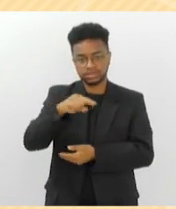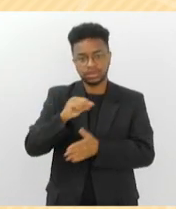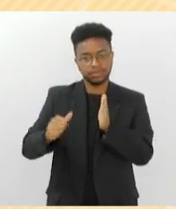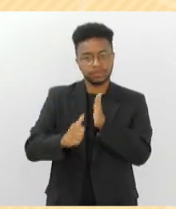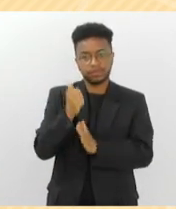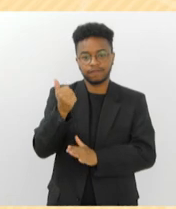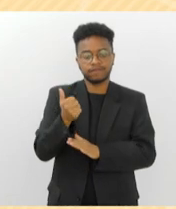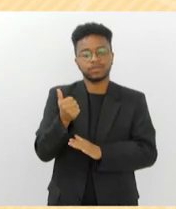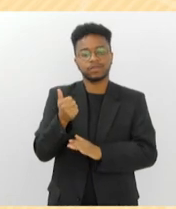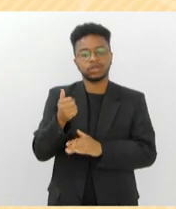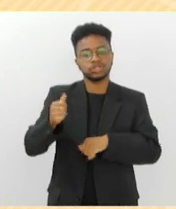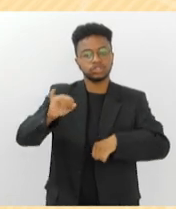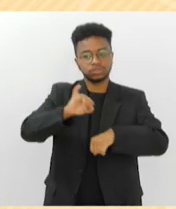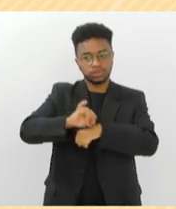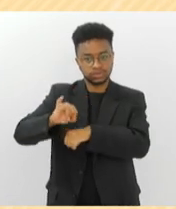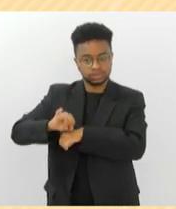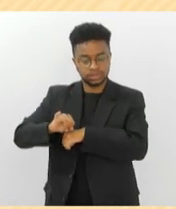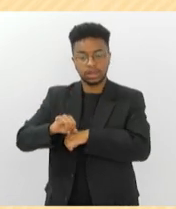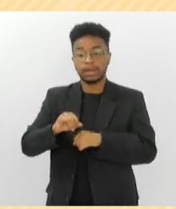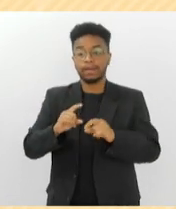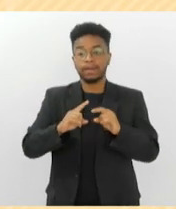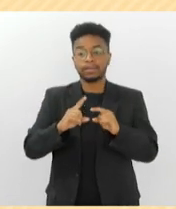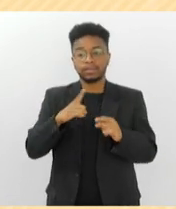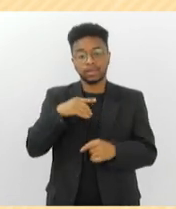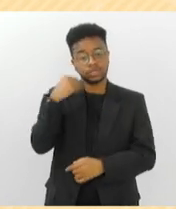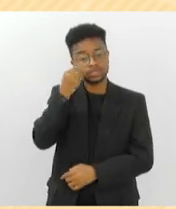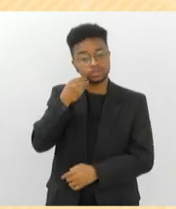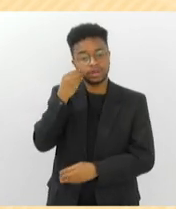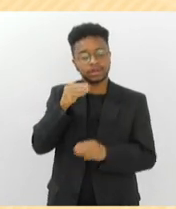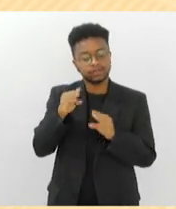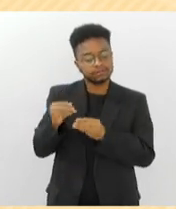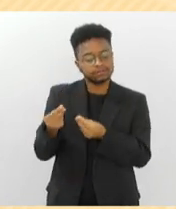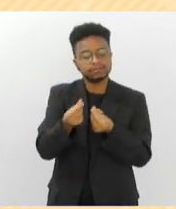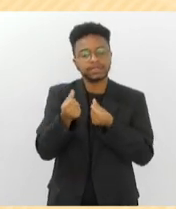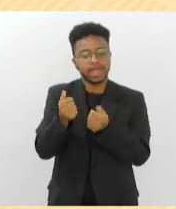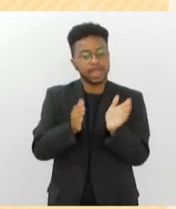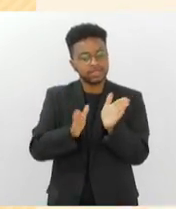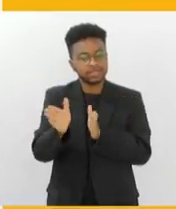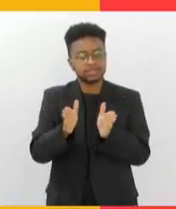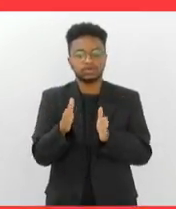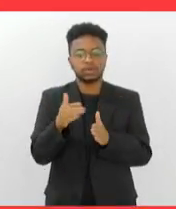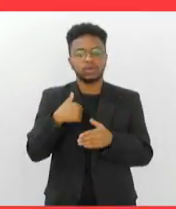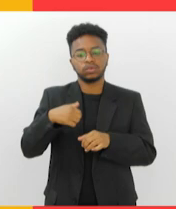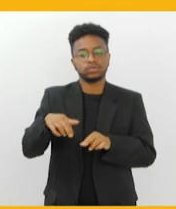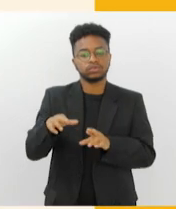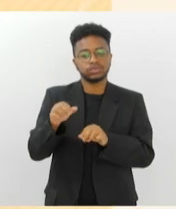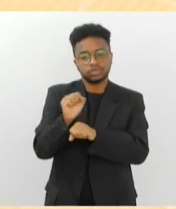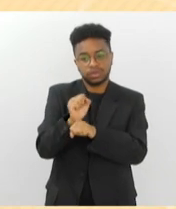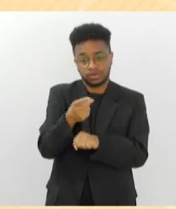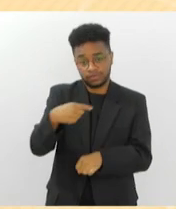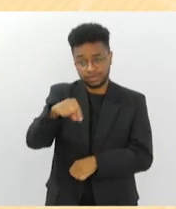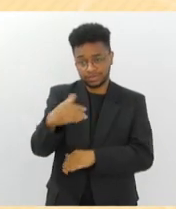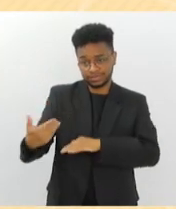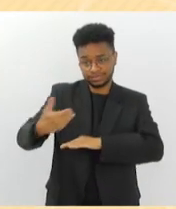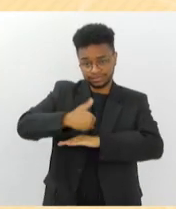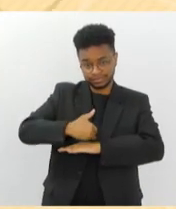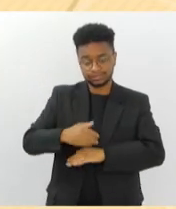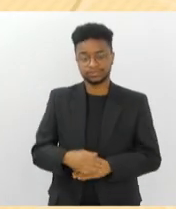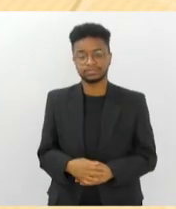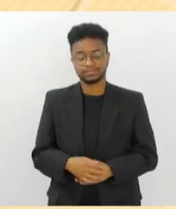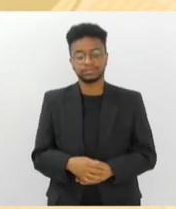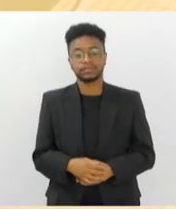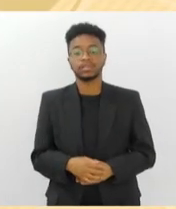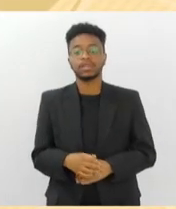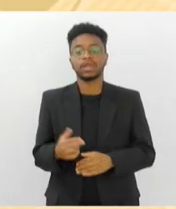Tatuando os Sentidos, Flores em Tela. Uma experiência sensorial e acessível. Espero vocês aqui. Tatuando os Sentidos, Flores